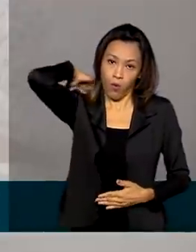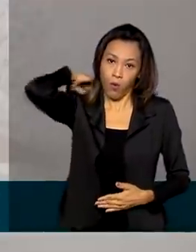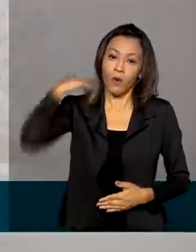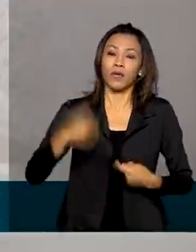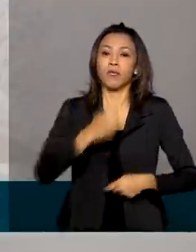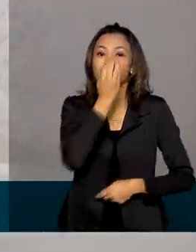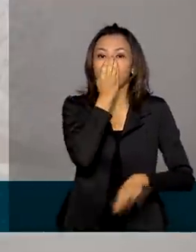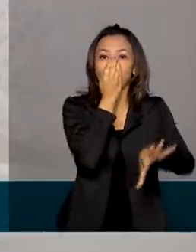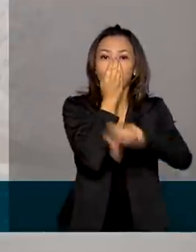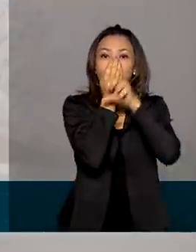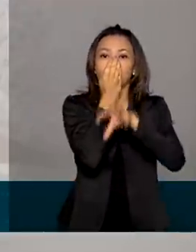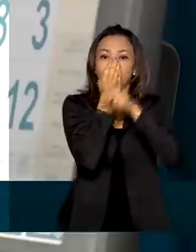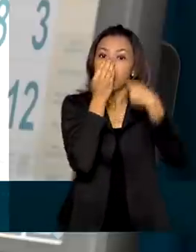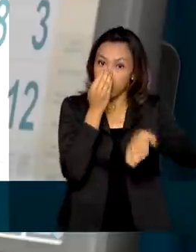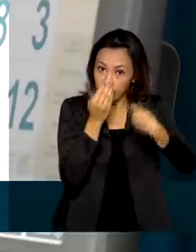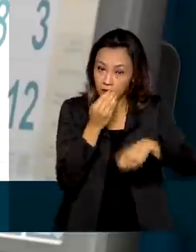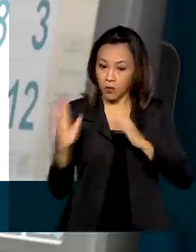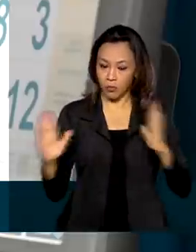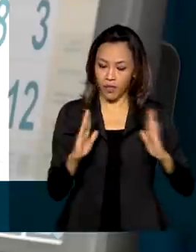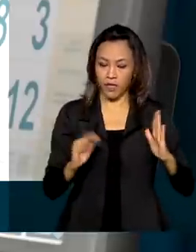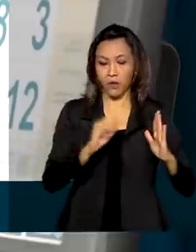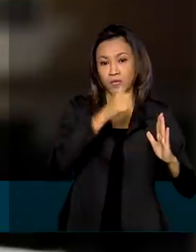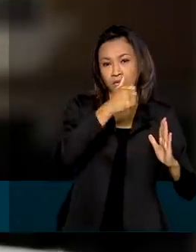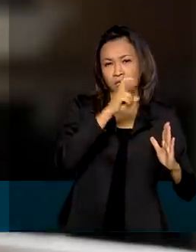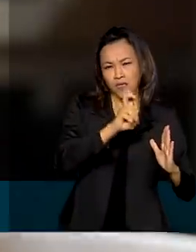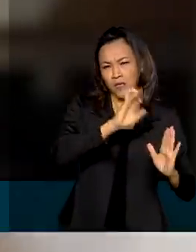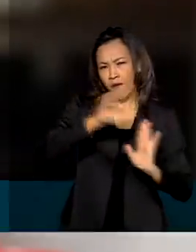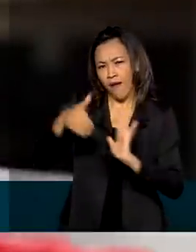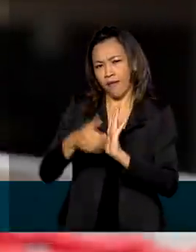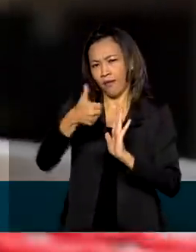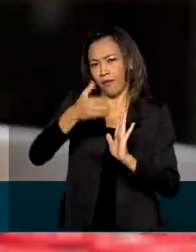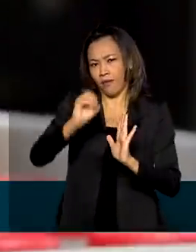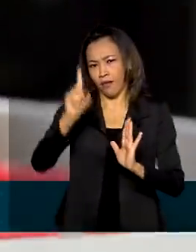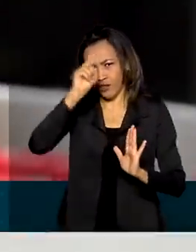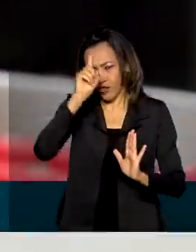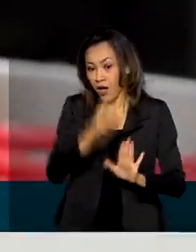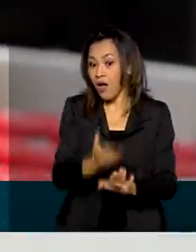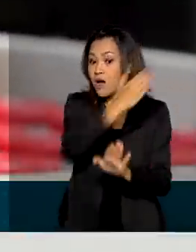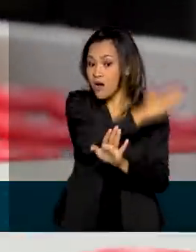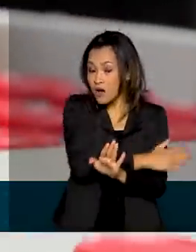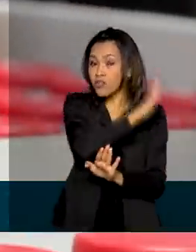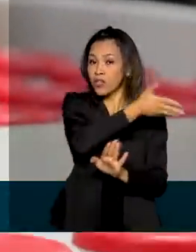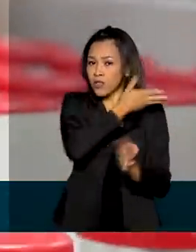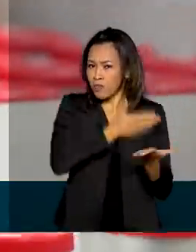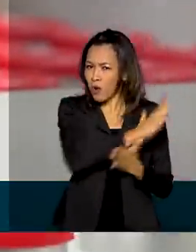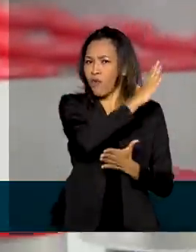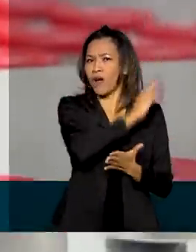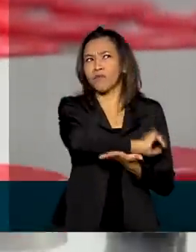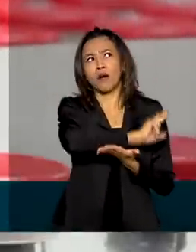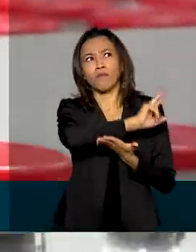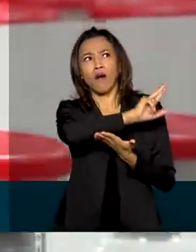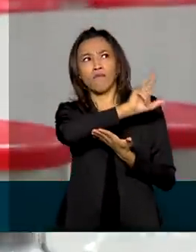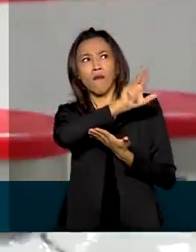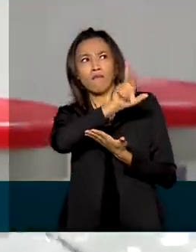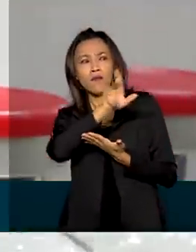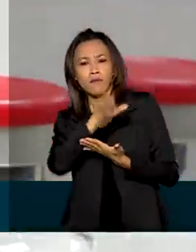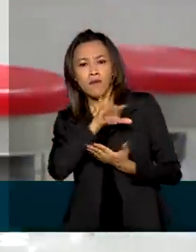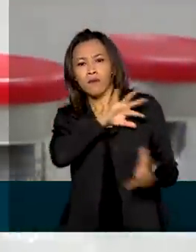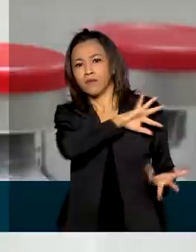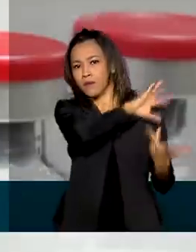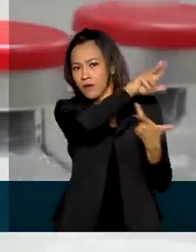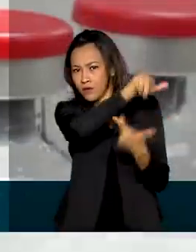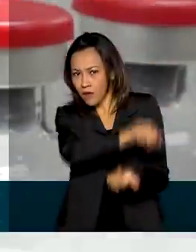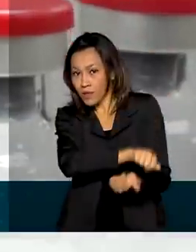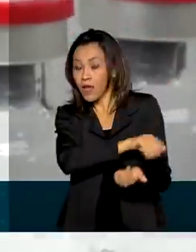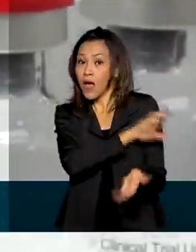de oxigênio. O tratamento dura entre 5 e 10 dias. O medicamento já havia sido aprovado por diversas agências internacionais. As